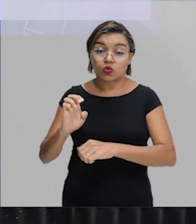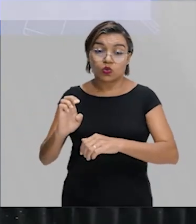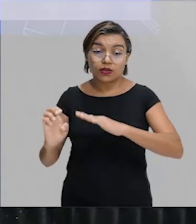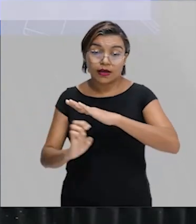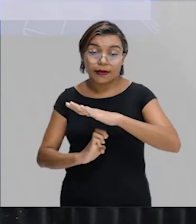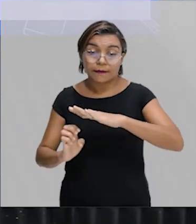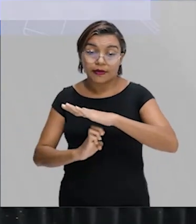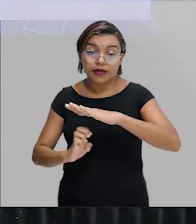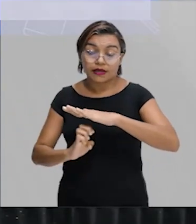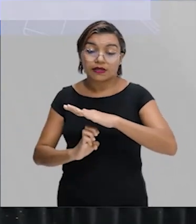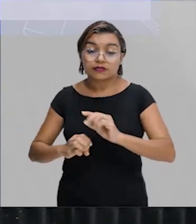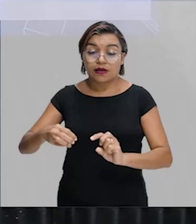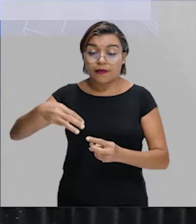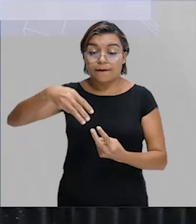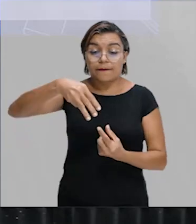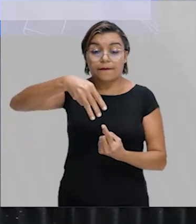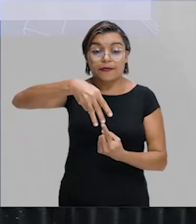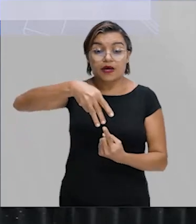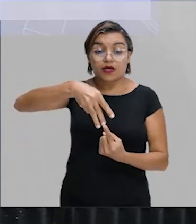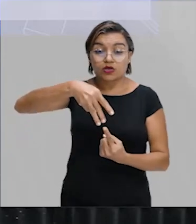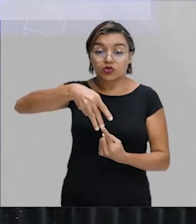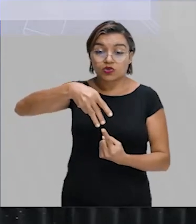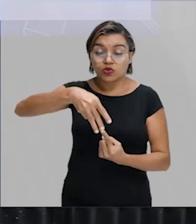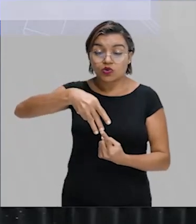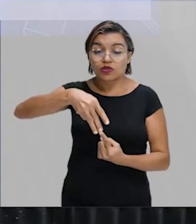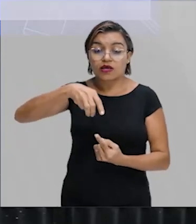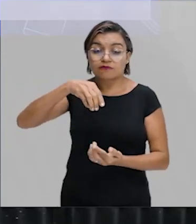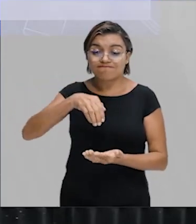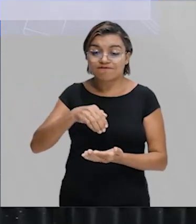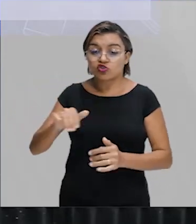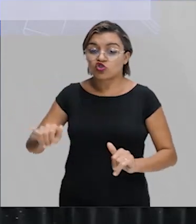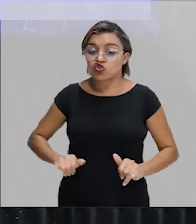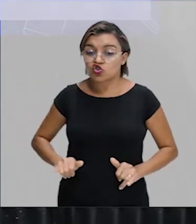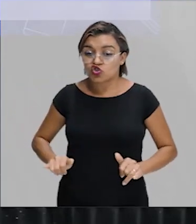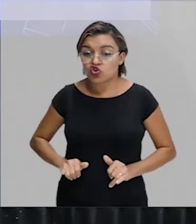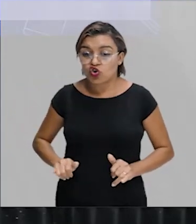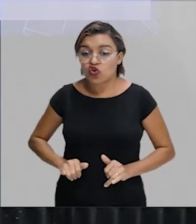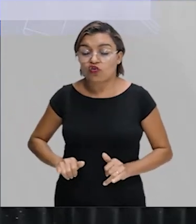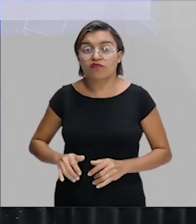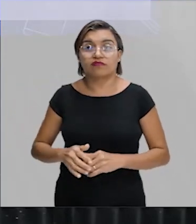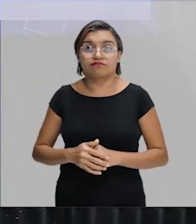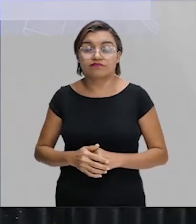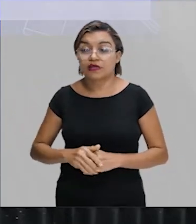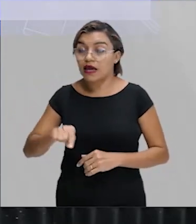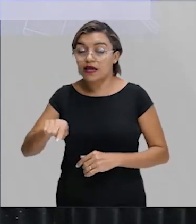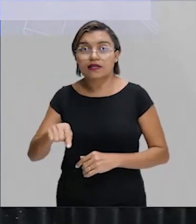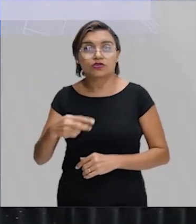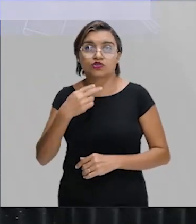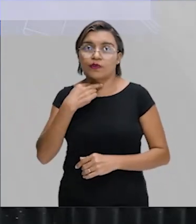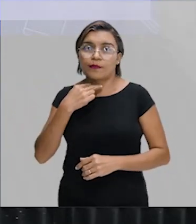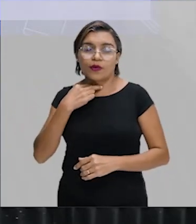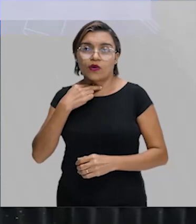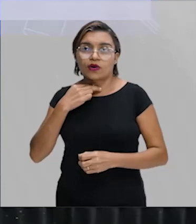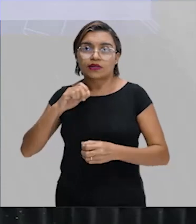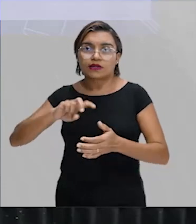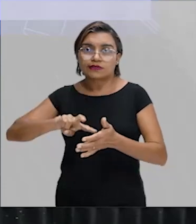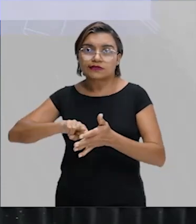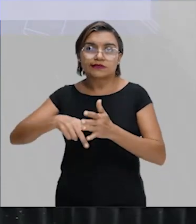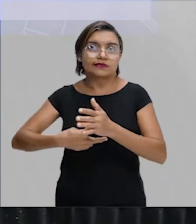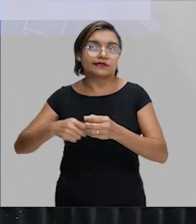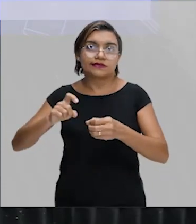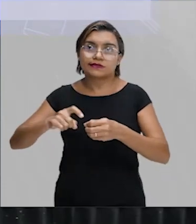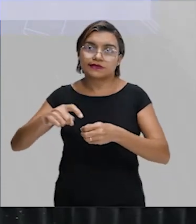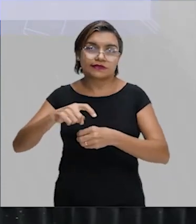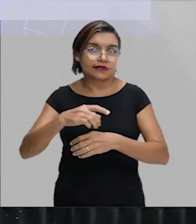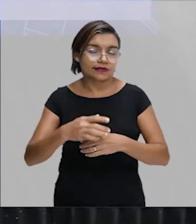desprezados como a comida que servem. Eles também não podem se sindicalizar. Ora, nós estamos falando